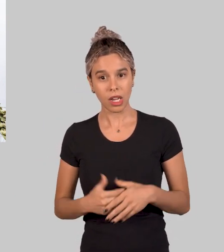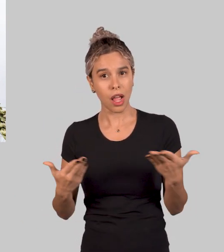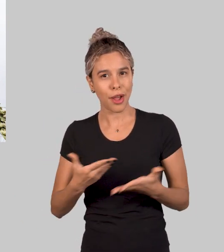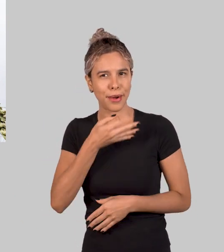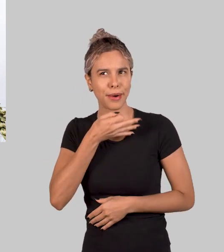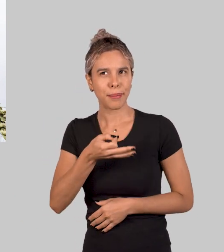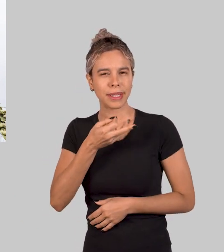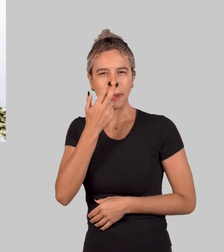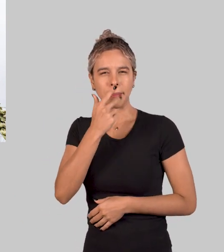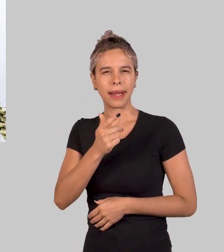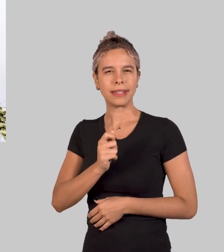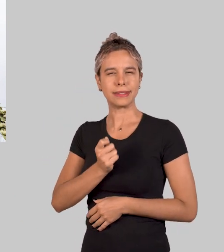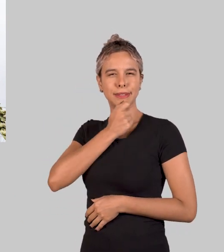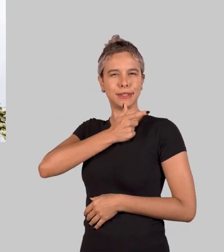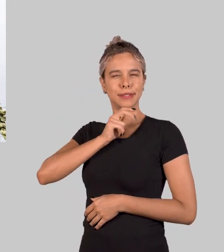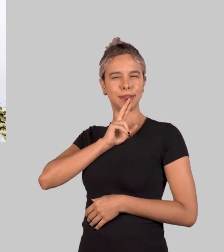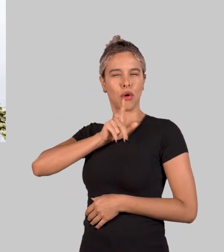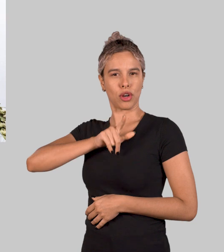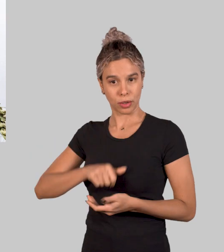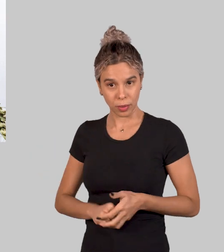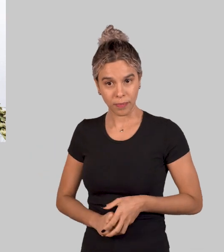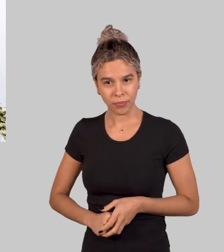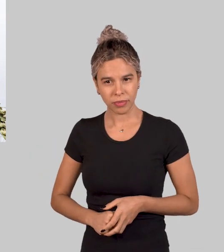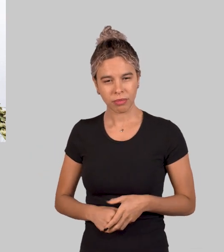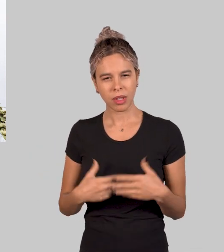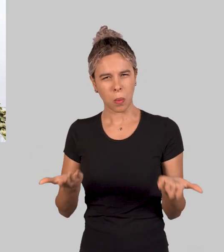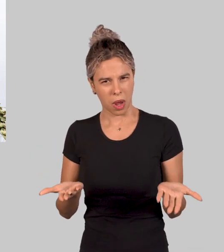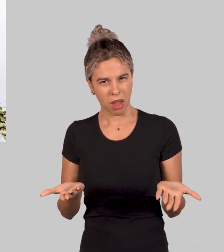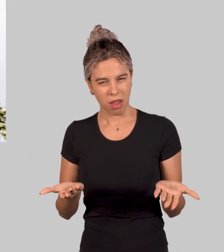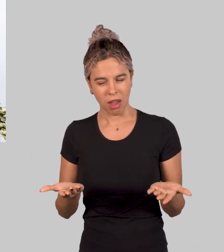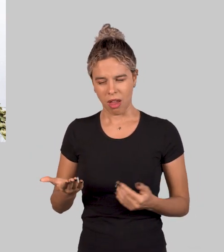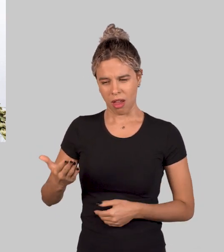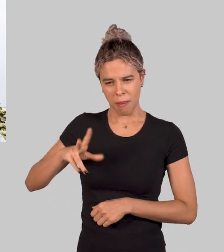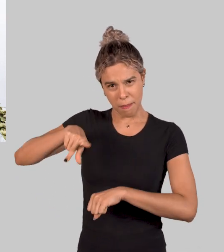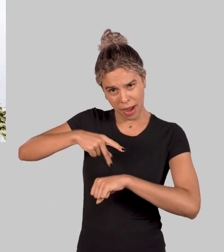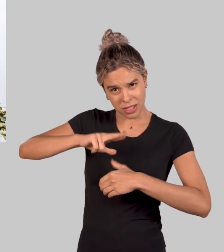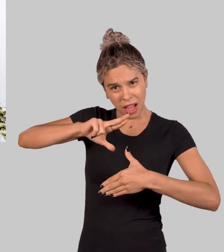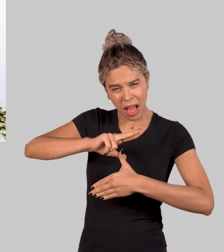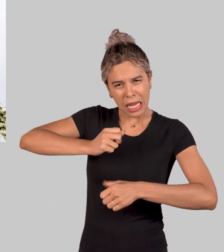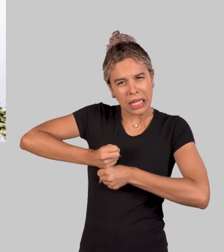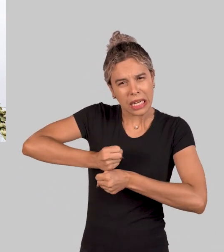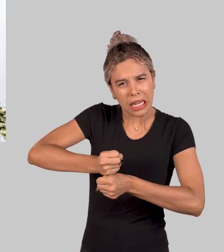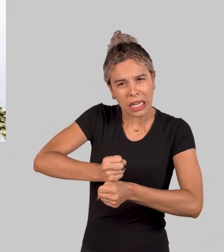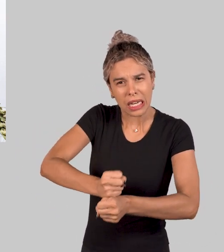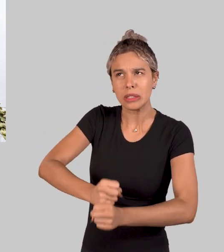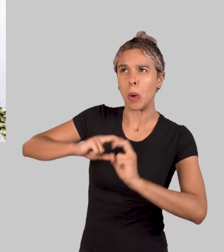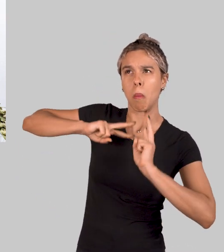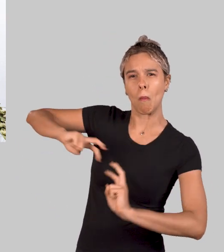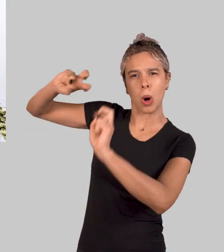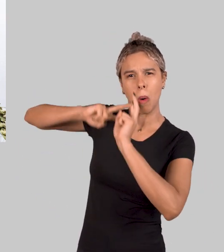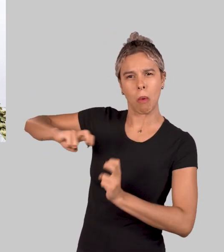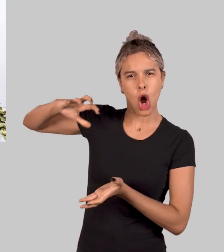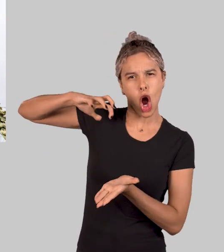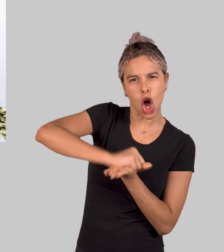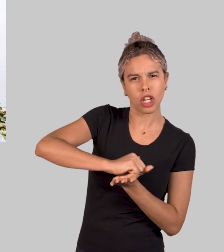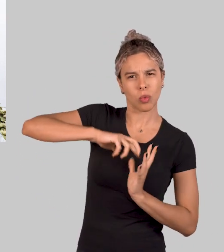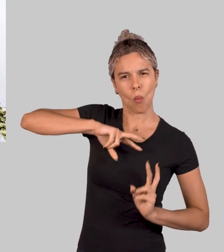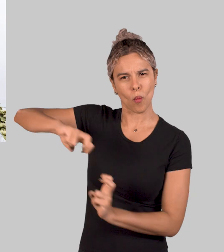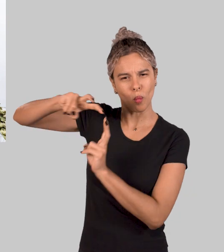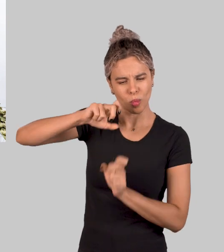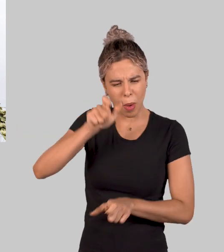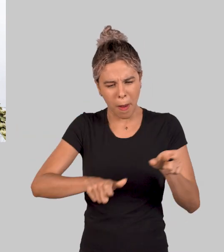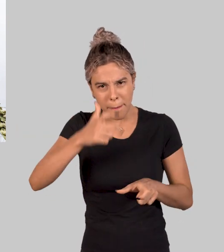Há aqui, portanto, um comentário irônico a respeito da lógica da dívida. Faz sentido um país da América Latina, após séculos de colonização e